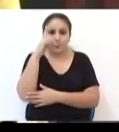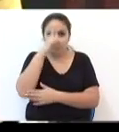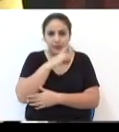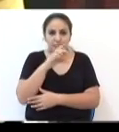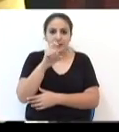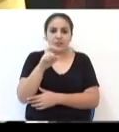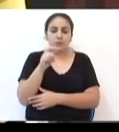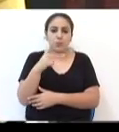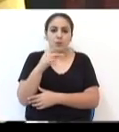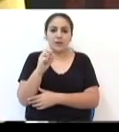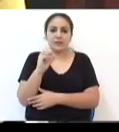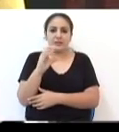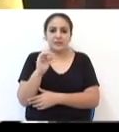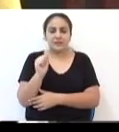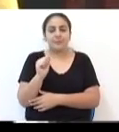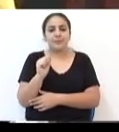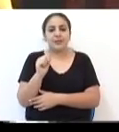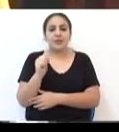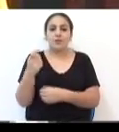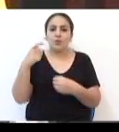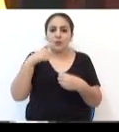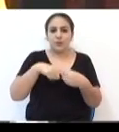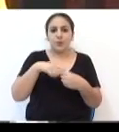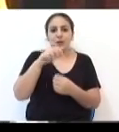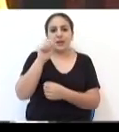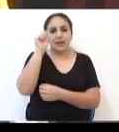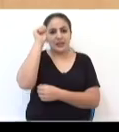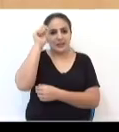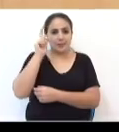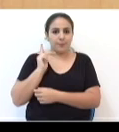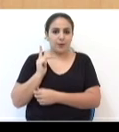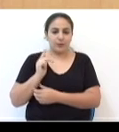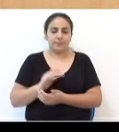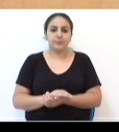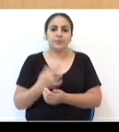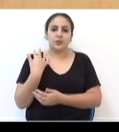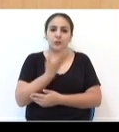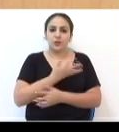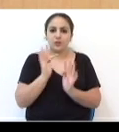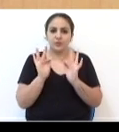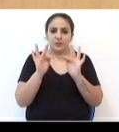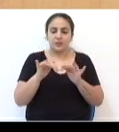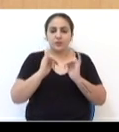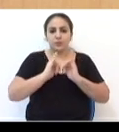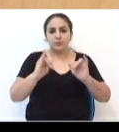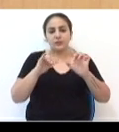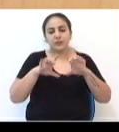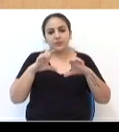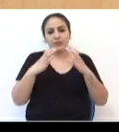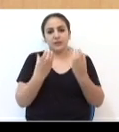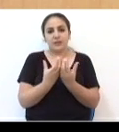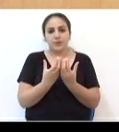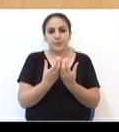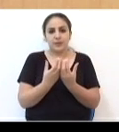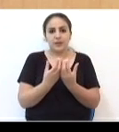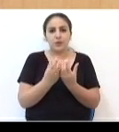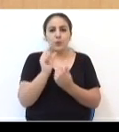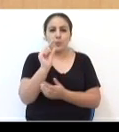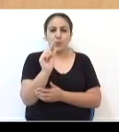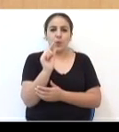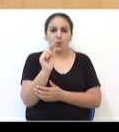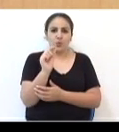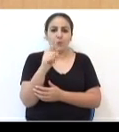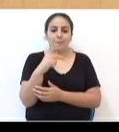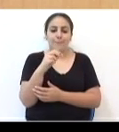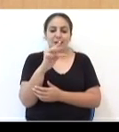domingo à Expo Assis. Ana Paula, nós voltamos com você. E nós encerramos o Jornal da Câmara com um trecho do Pátria